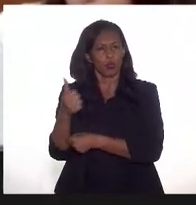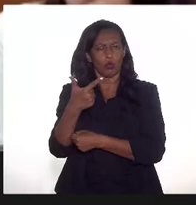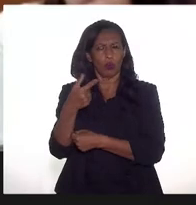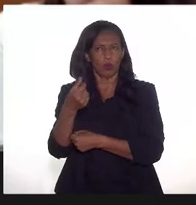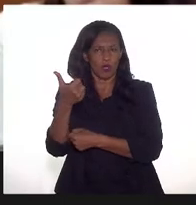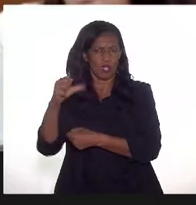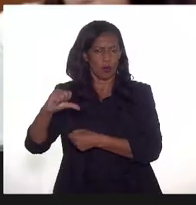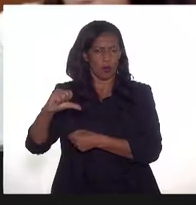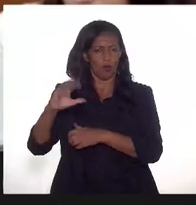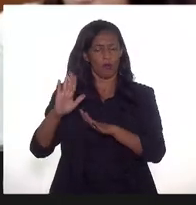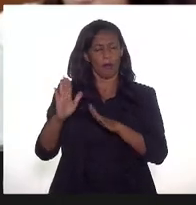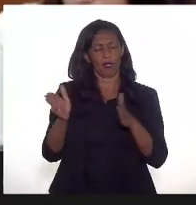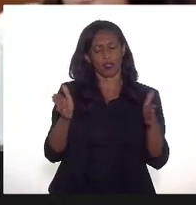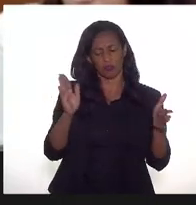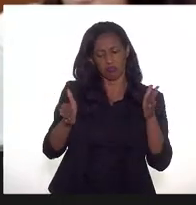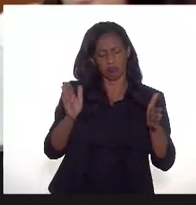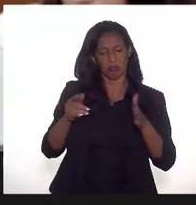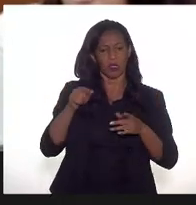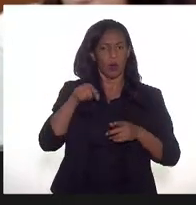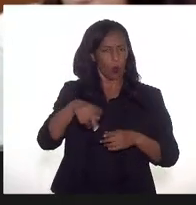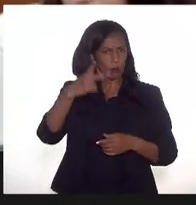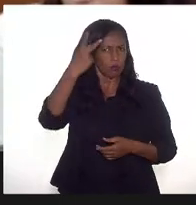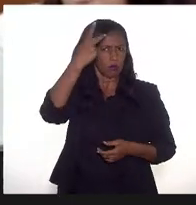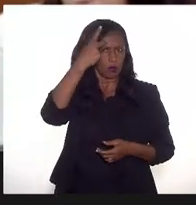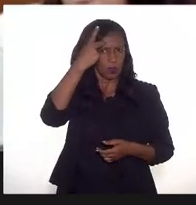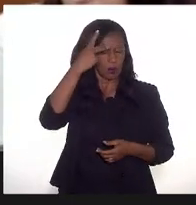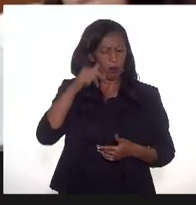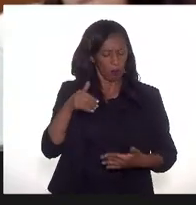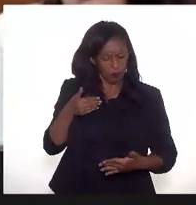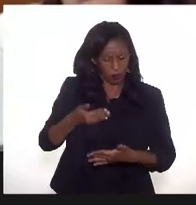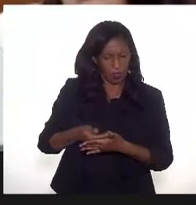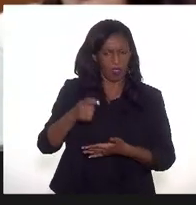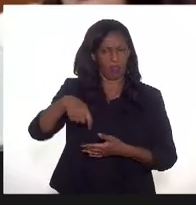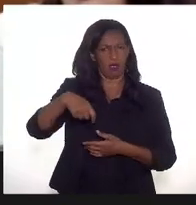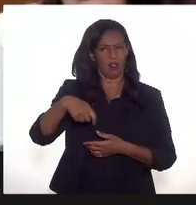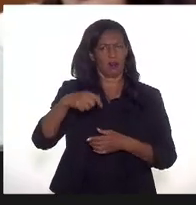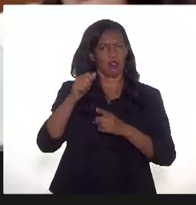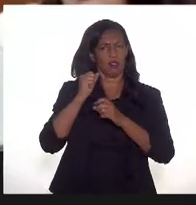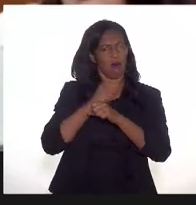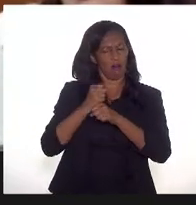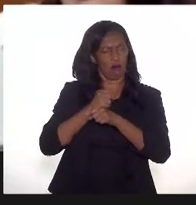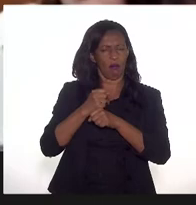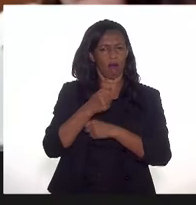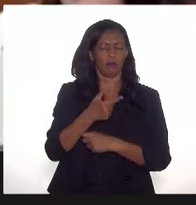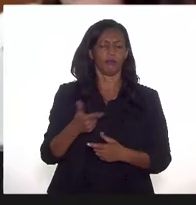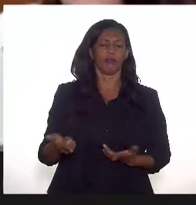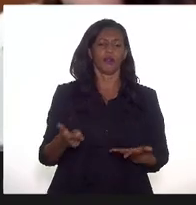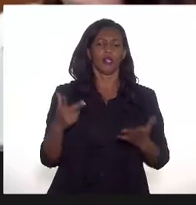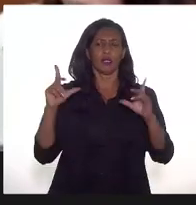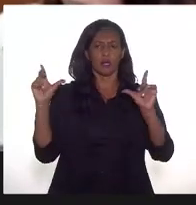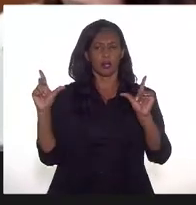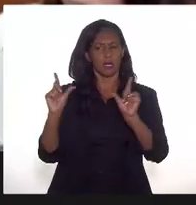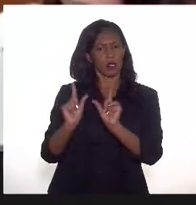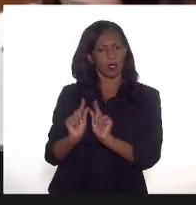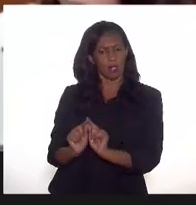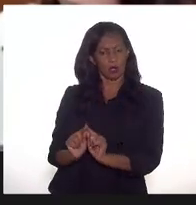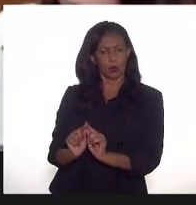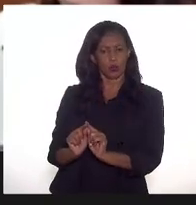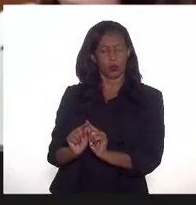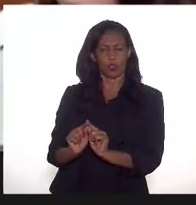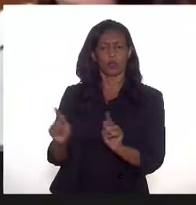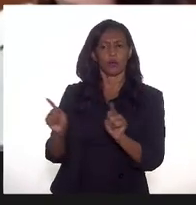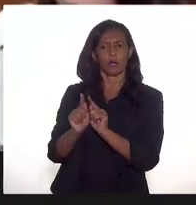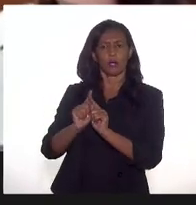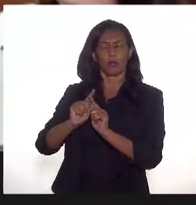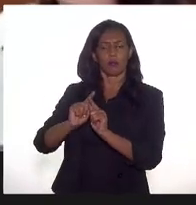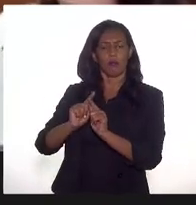mas quanto a Caraguatatuba foi recentemente, foi esse ano ainda, no fim do ano passado, se reduziu, se alterou a